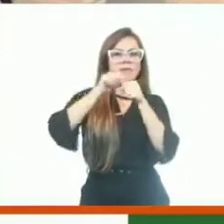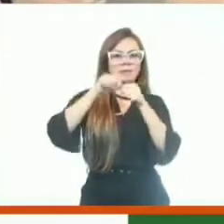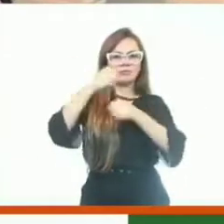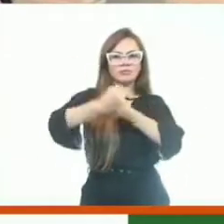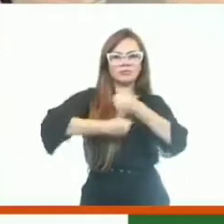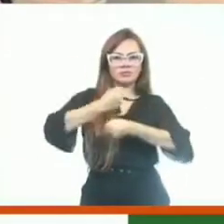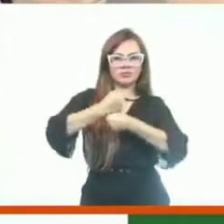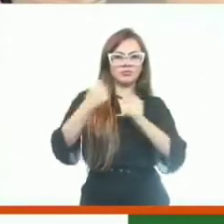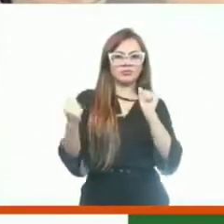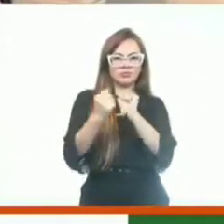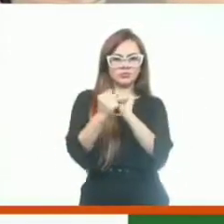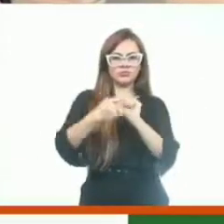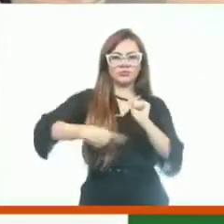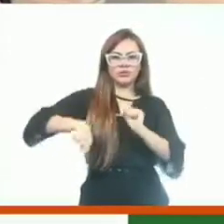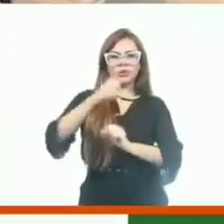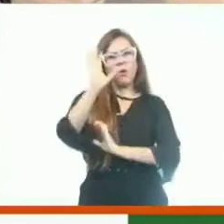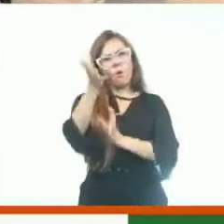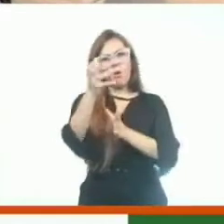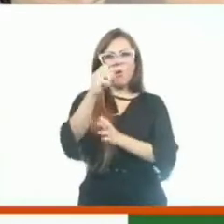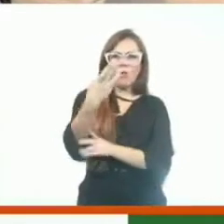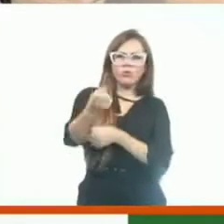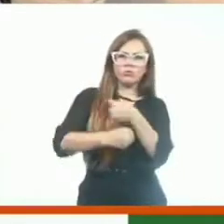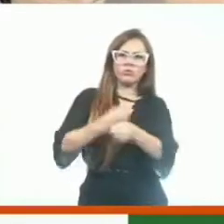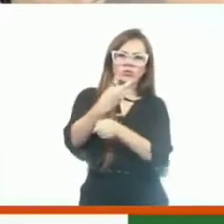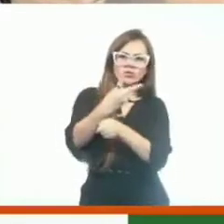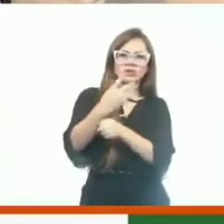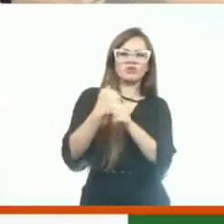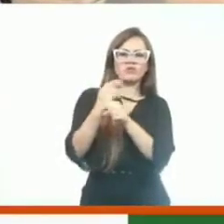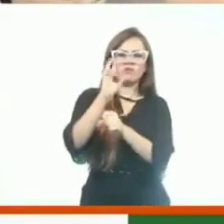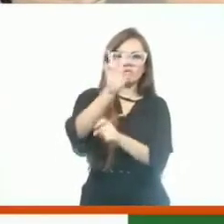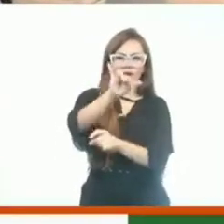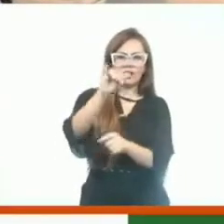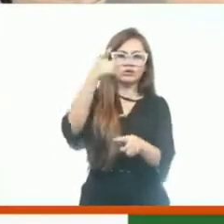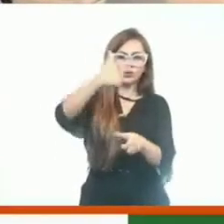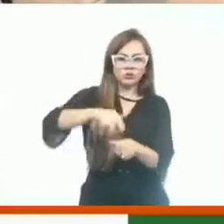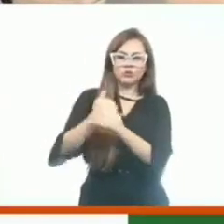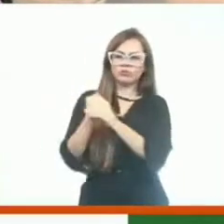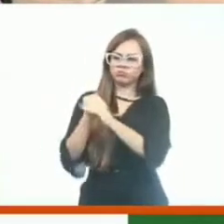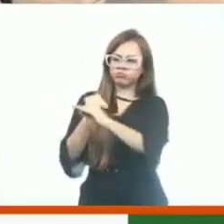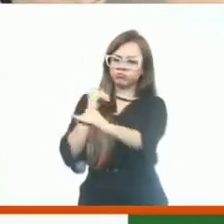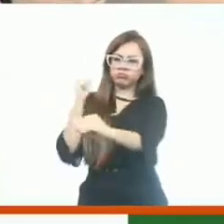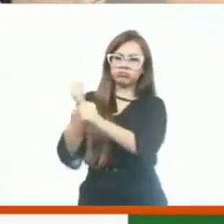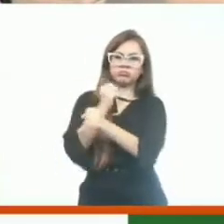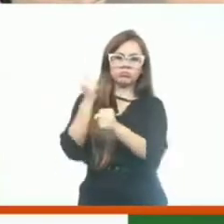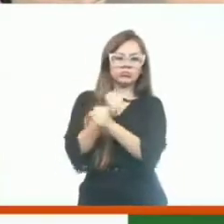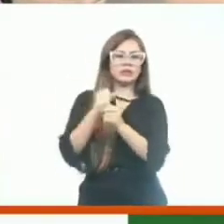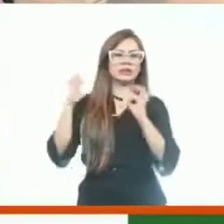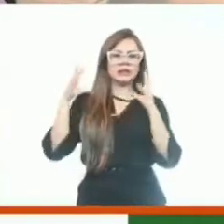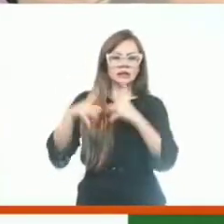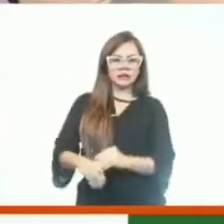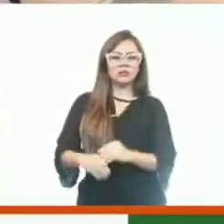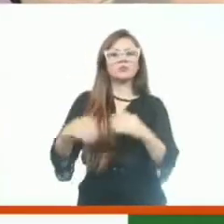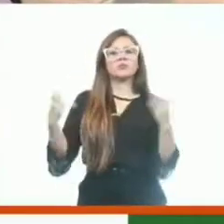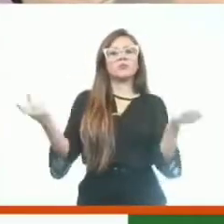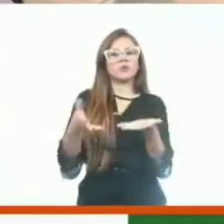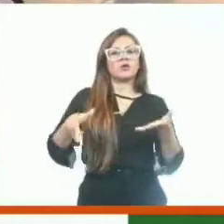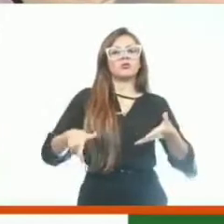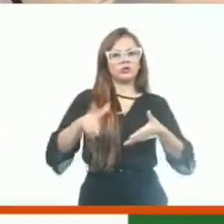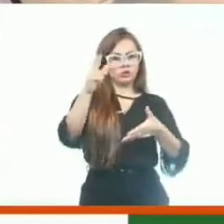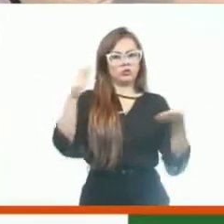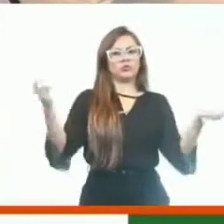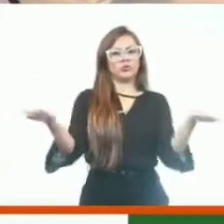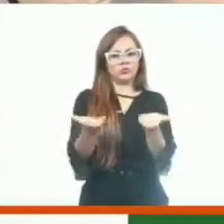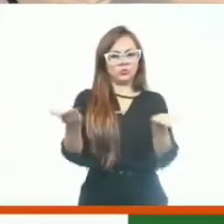que vem, ou daqui a dois anos, um asfalto, onde nós entregamos essa obra anteontem. Na verdade, estamos inaugurando hoje também,